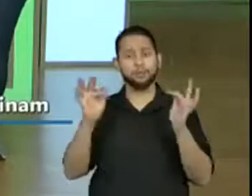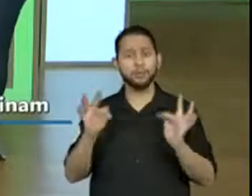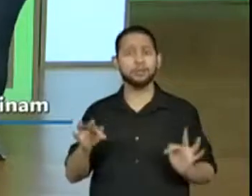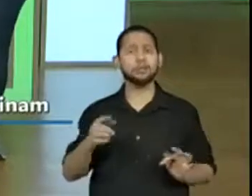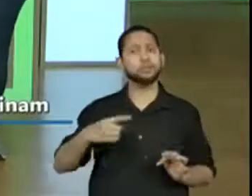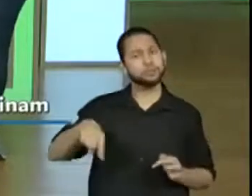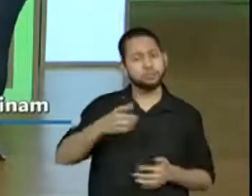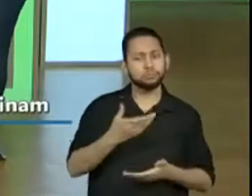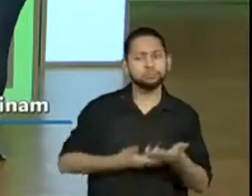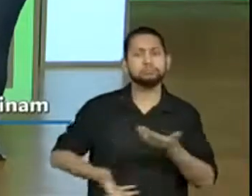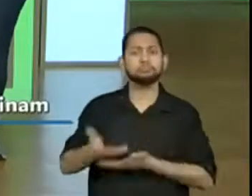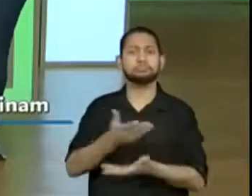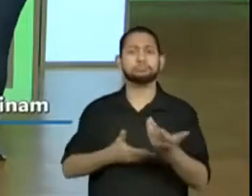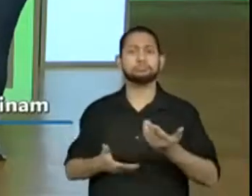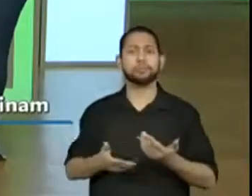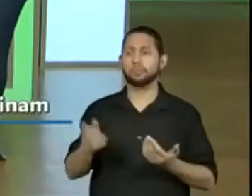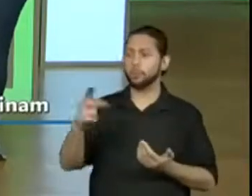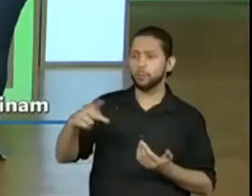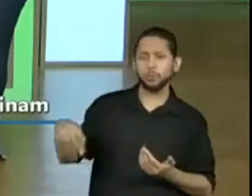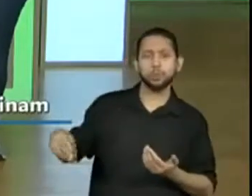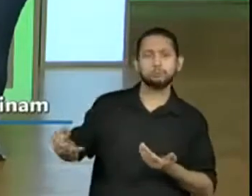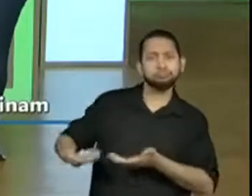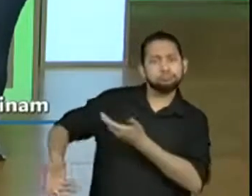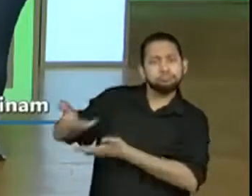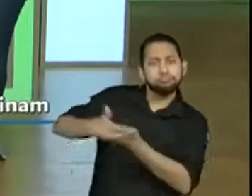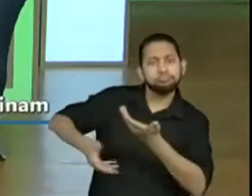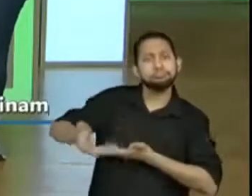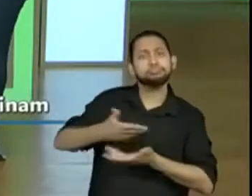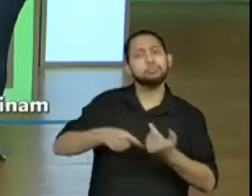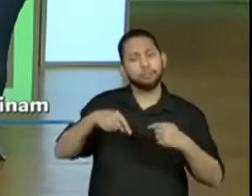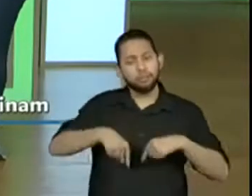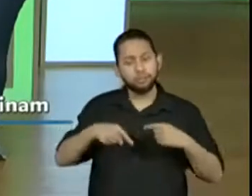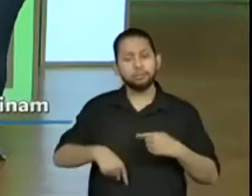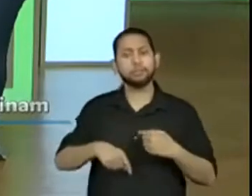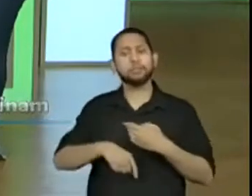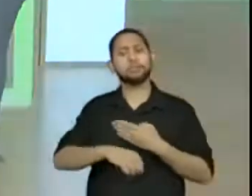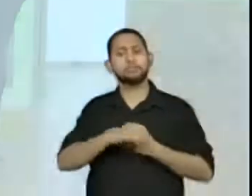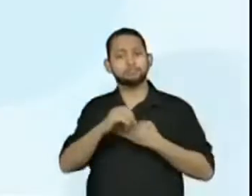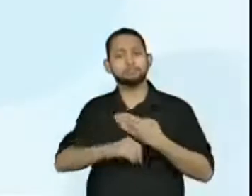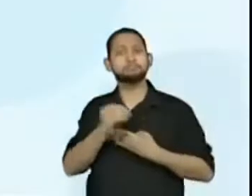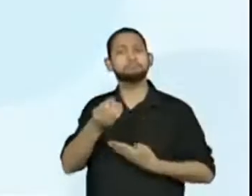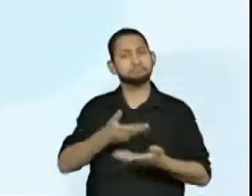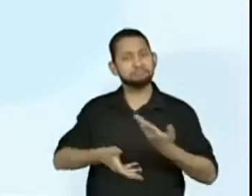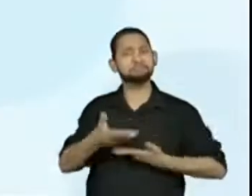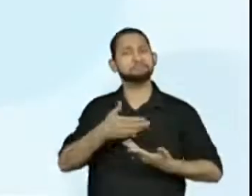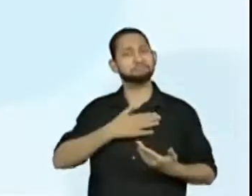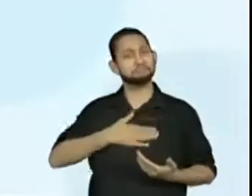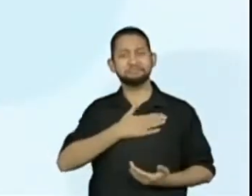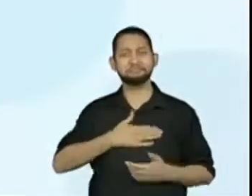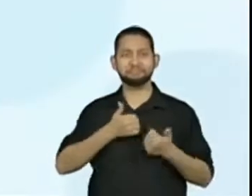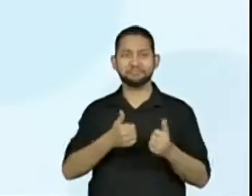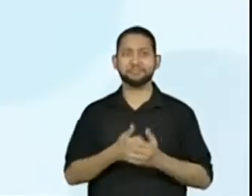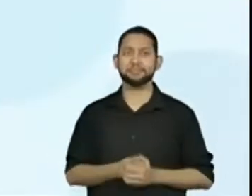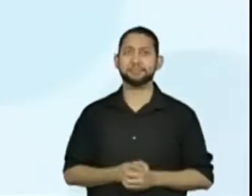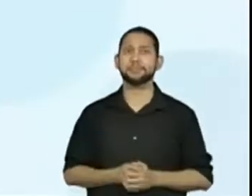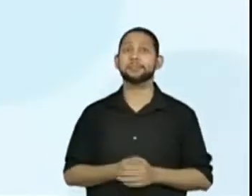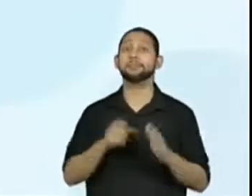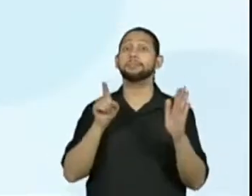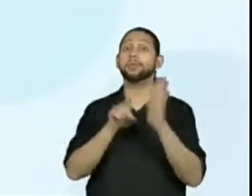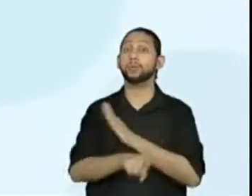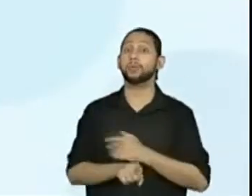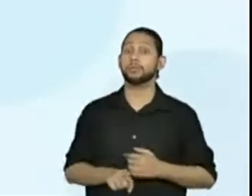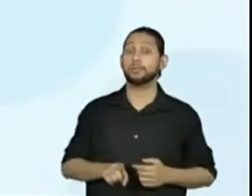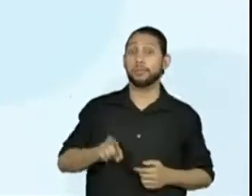estarem interagindo com as professoras deles e elas dando essa devolutiva para a gente. Então, primeira questão aí. Qual característica você